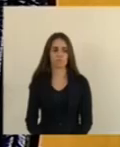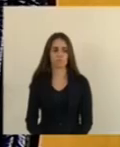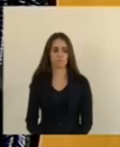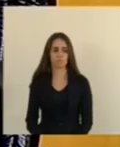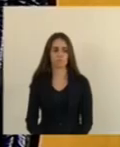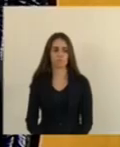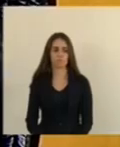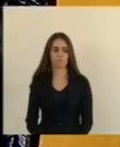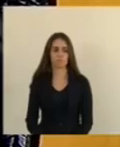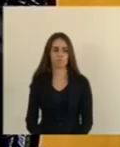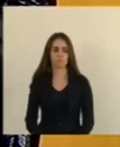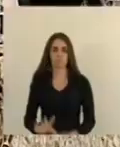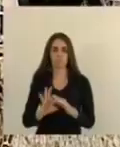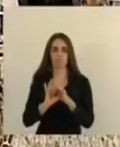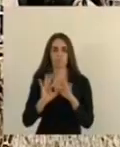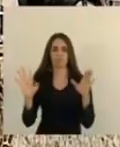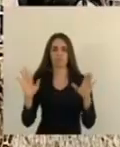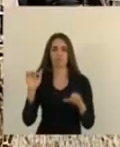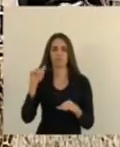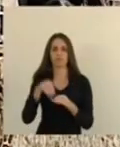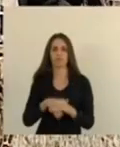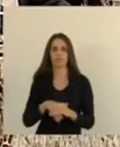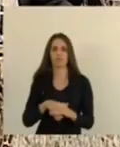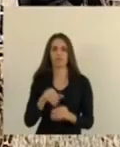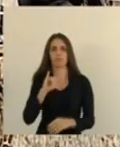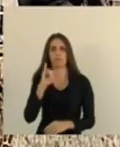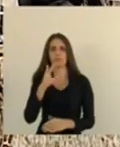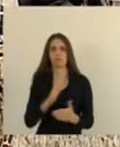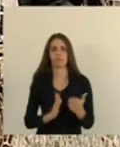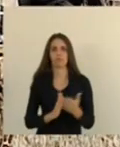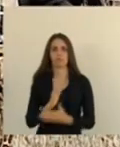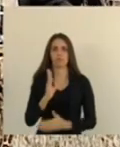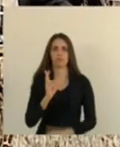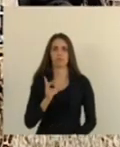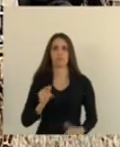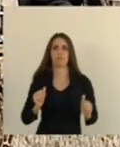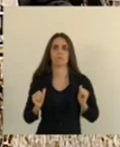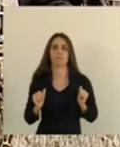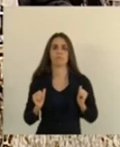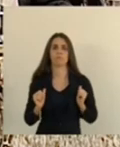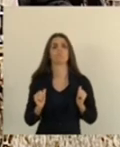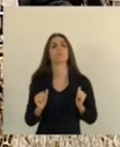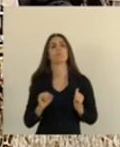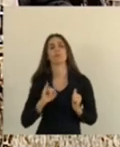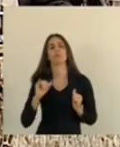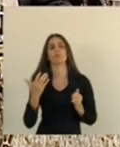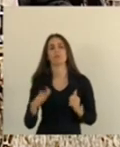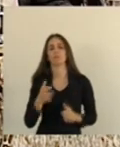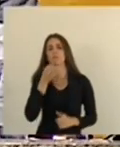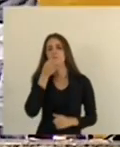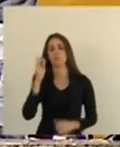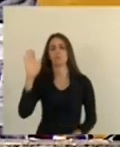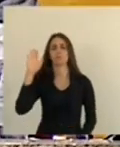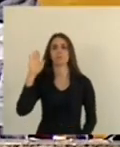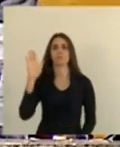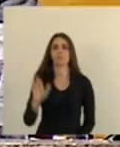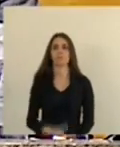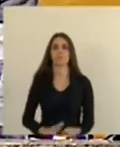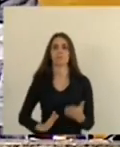Ok Em votação Os deputados Que aprovam Permaneça Como estão Os contrários Se manifestem